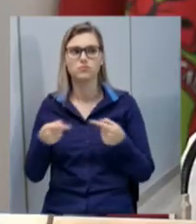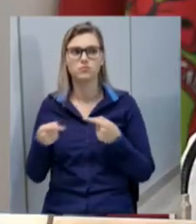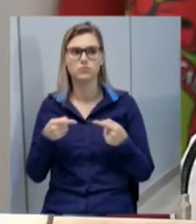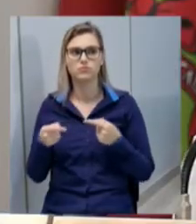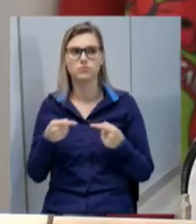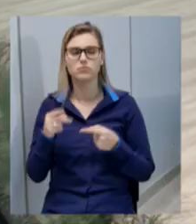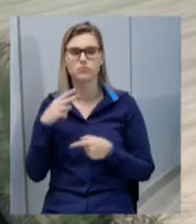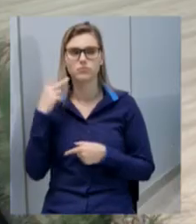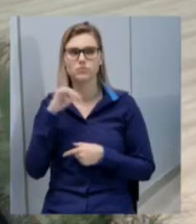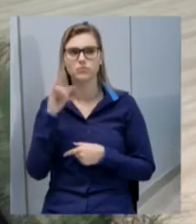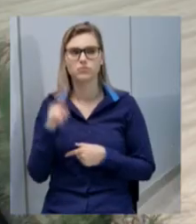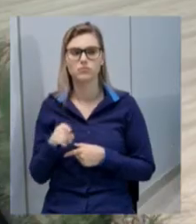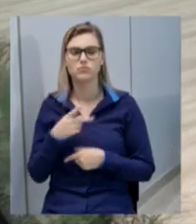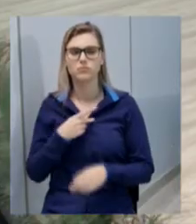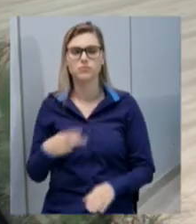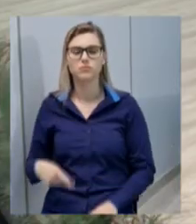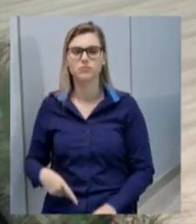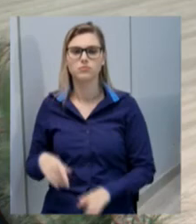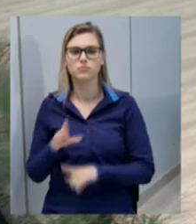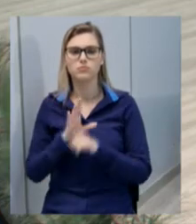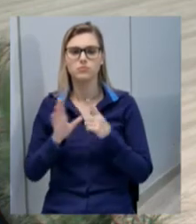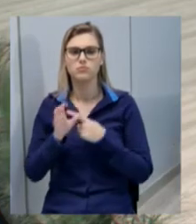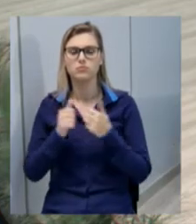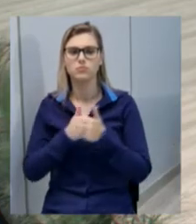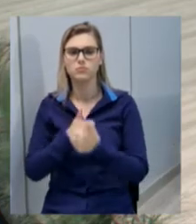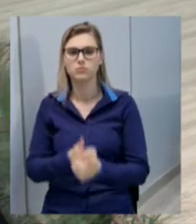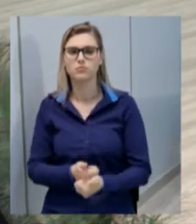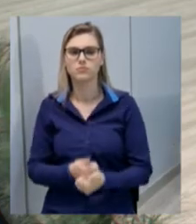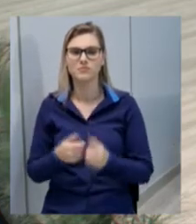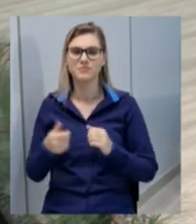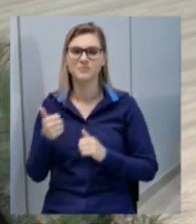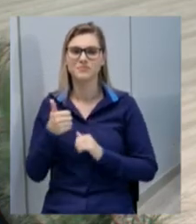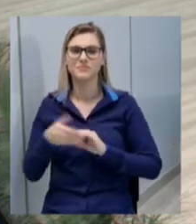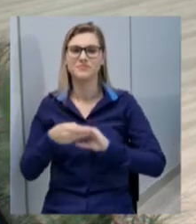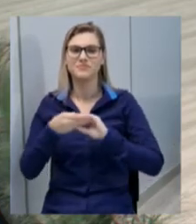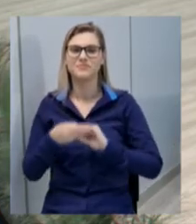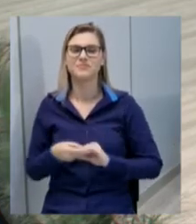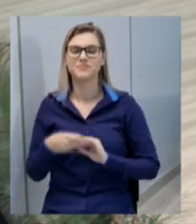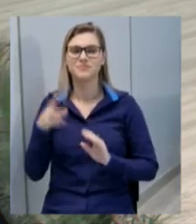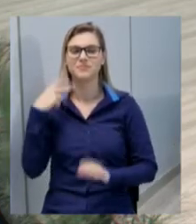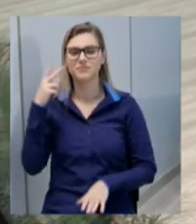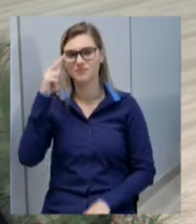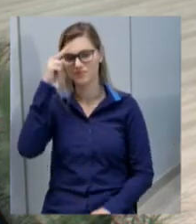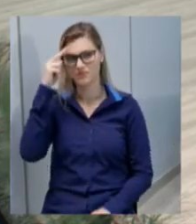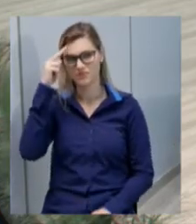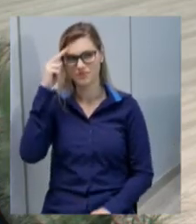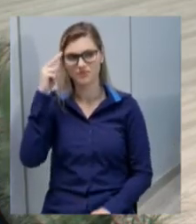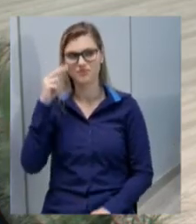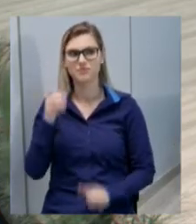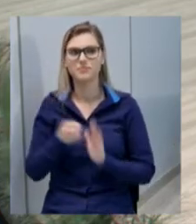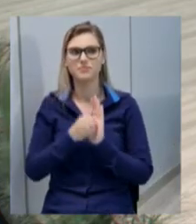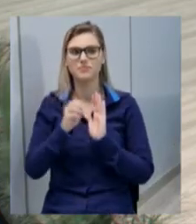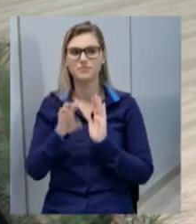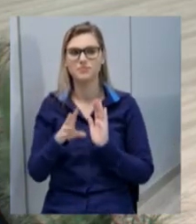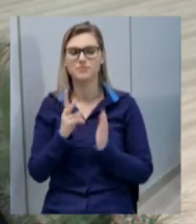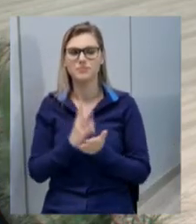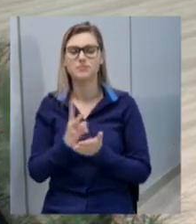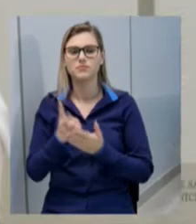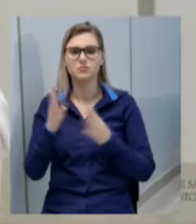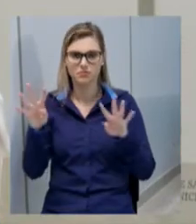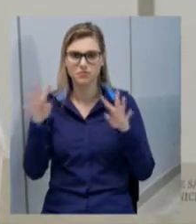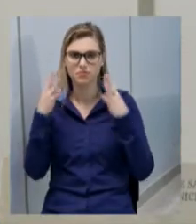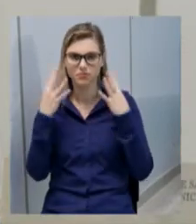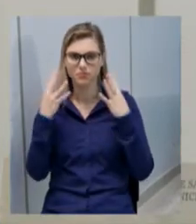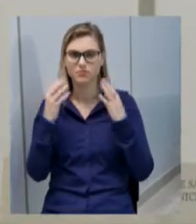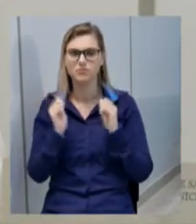vereador Luiz senhor presidente comunidade nos acompanha primeiramente parabenizar o colega Natan Moreira pela indicação sempre atento